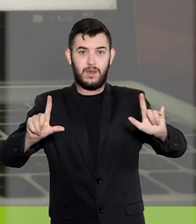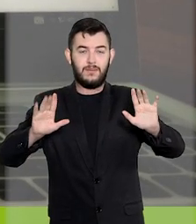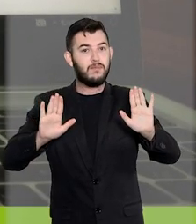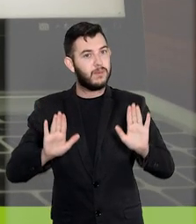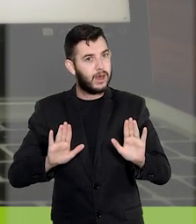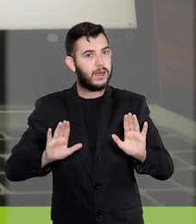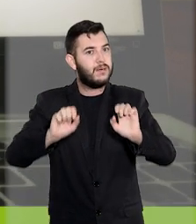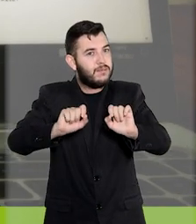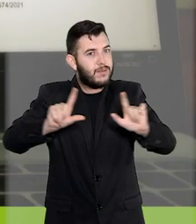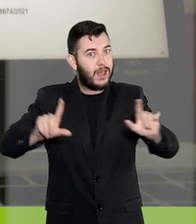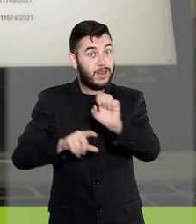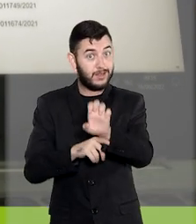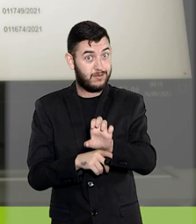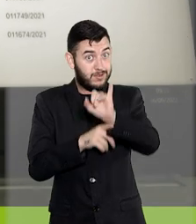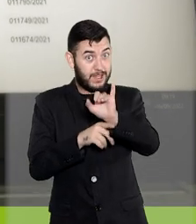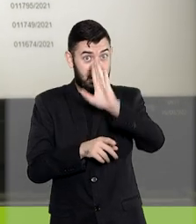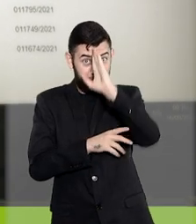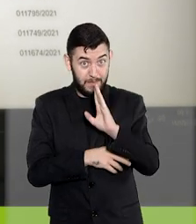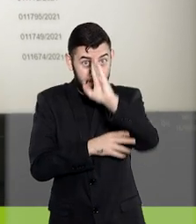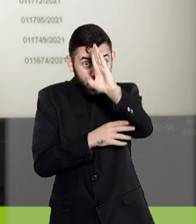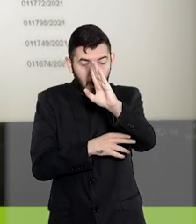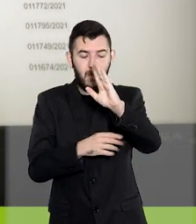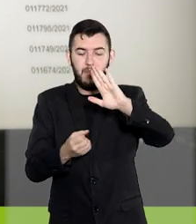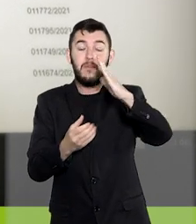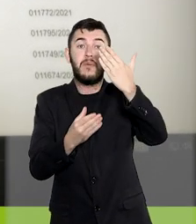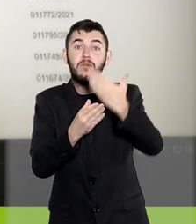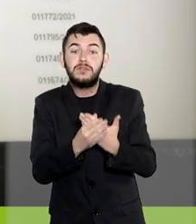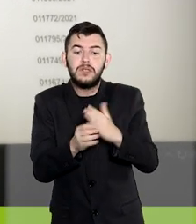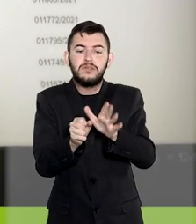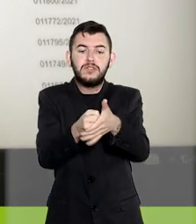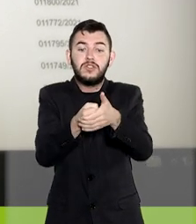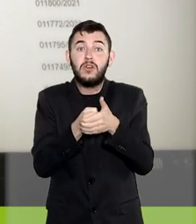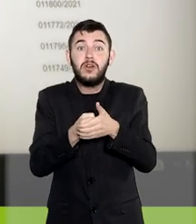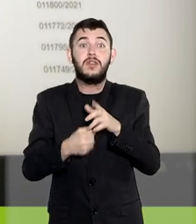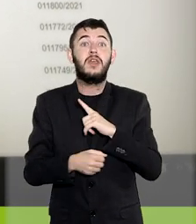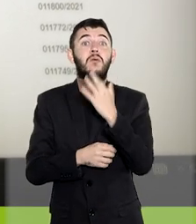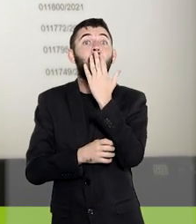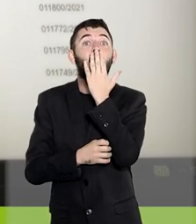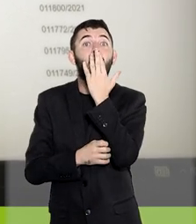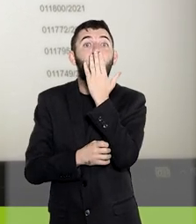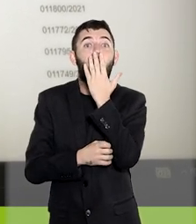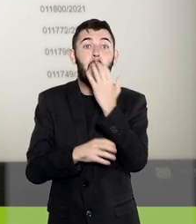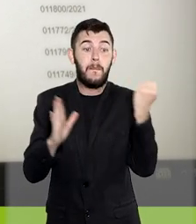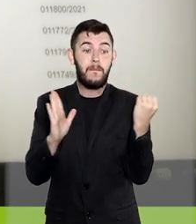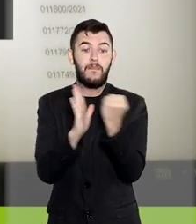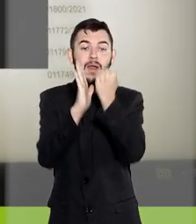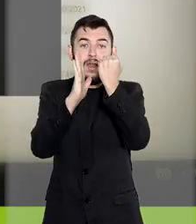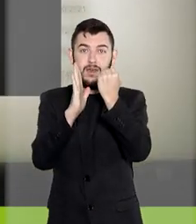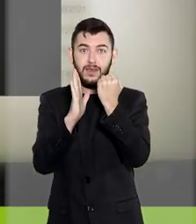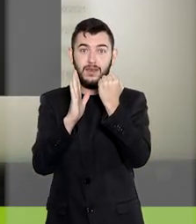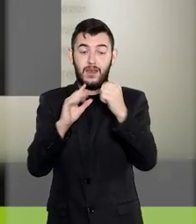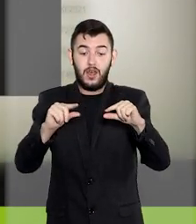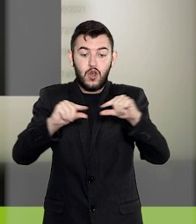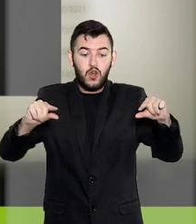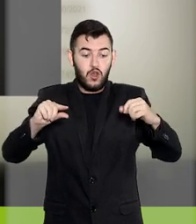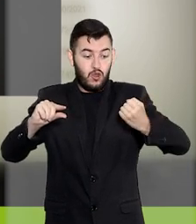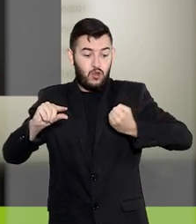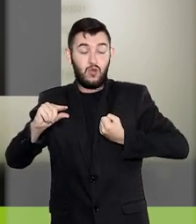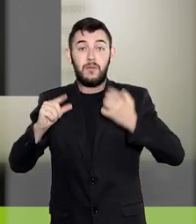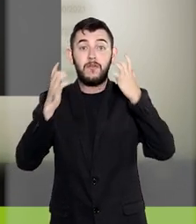Na tela principal do SEI, os processos sigilosos recebem uma tarja colorida sobre o número, sendo